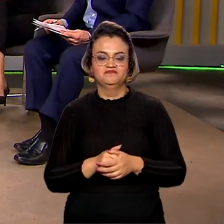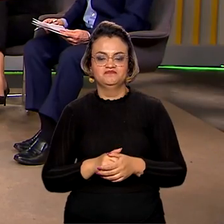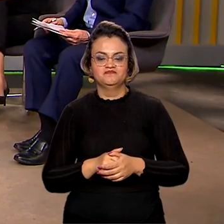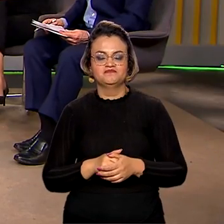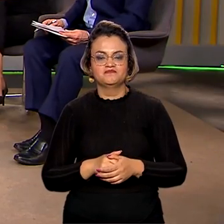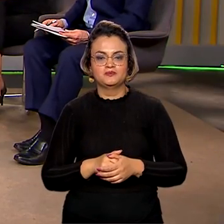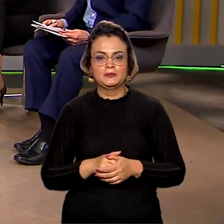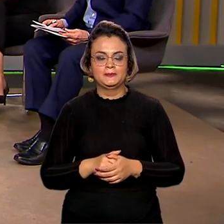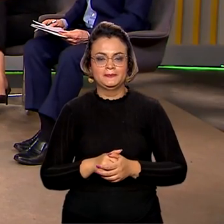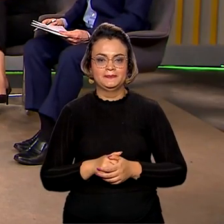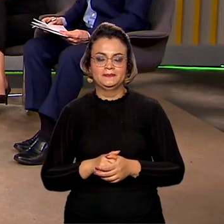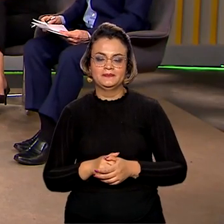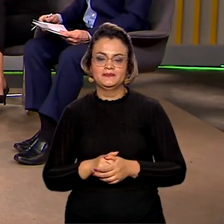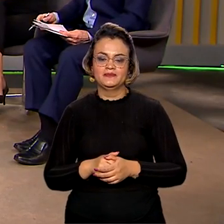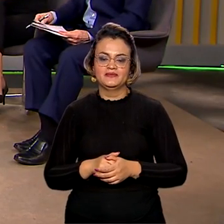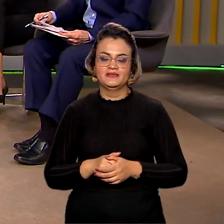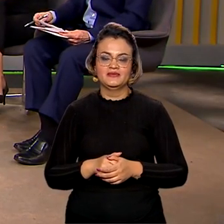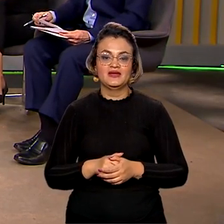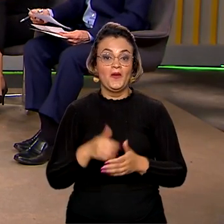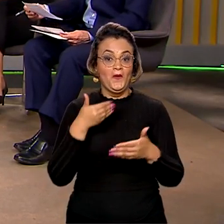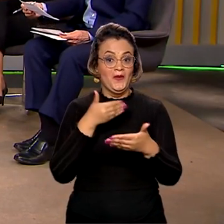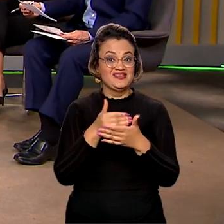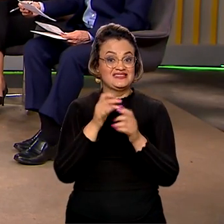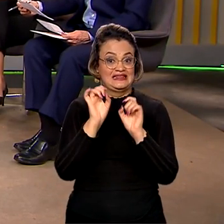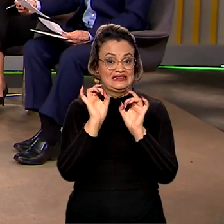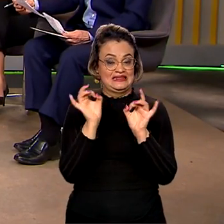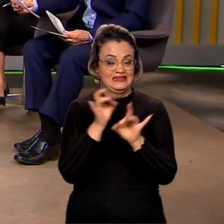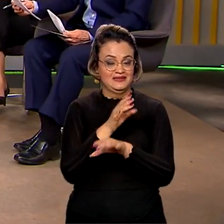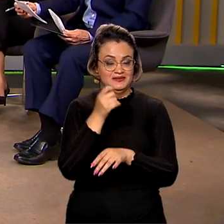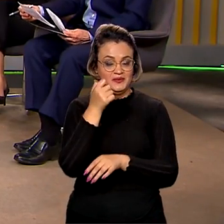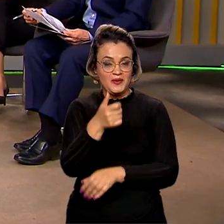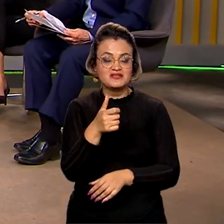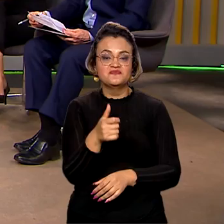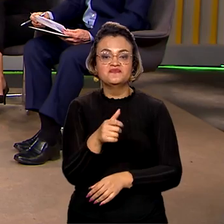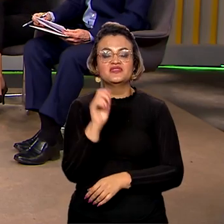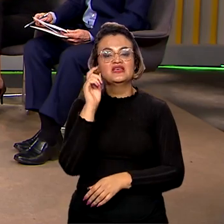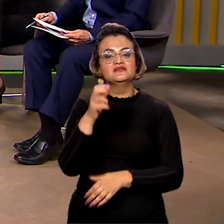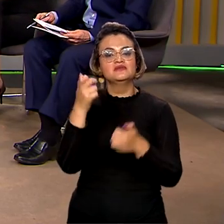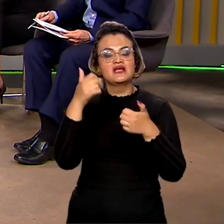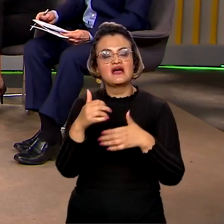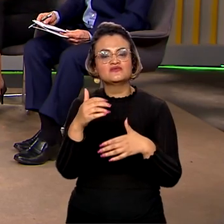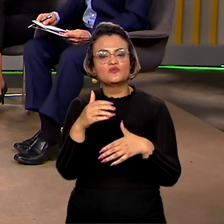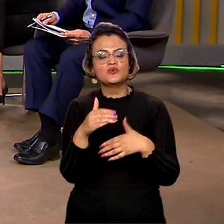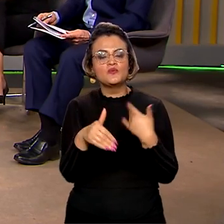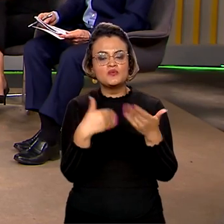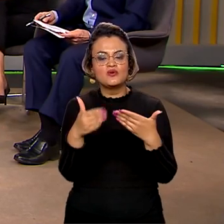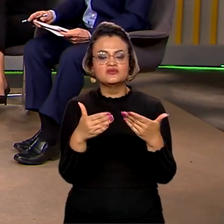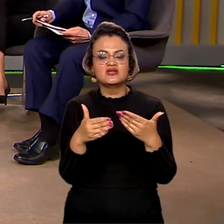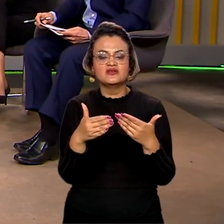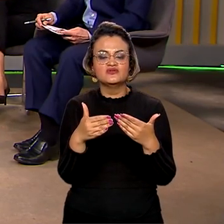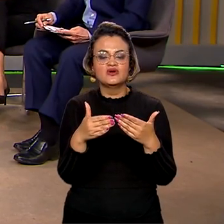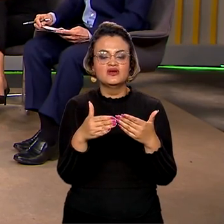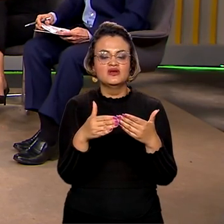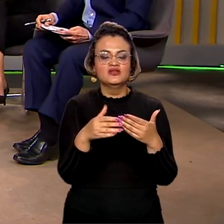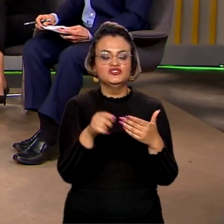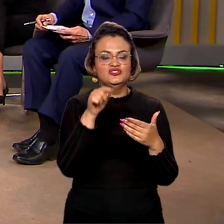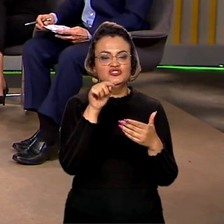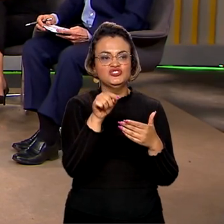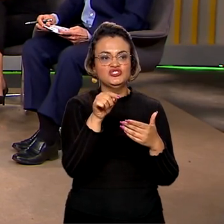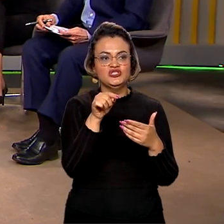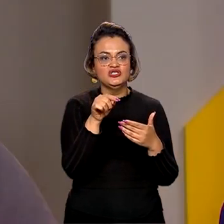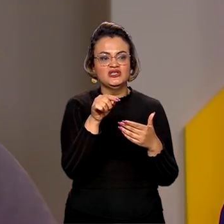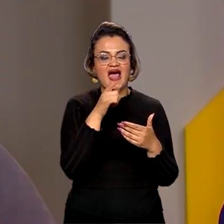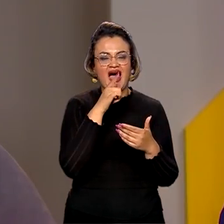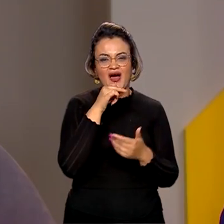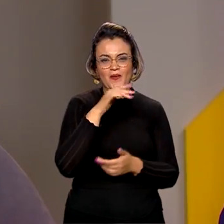E, ministra, a gente já está chegando ao fim da entrevista, mas eu queria perguntar sobre o processo recente de desinclusão do Alto Rio